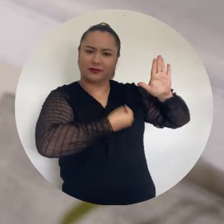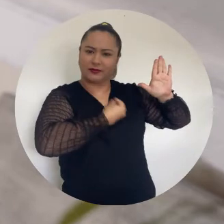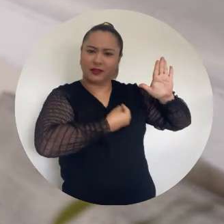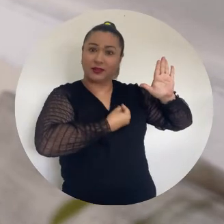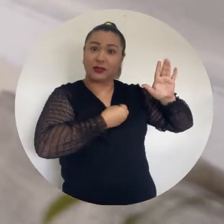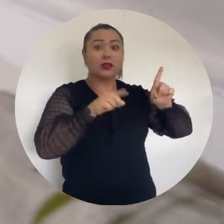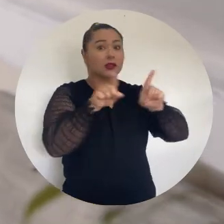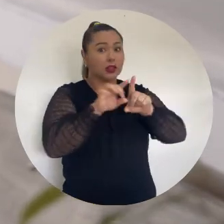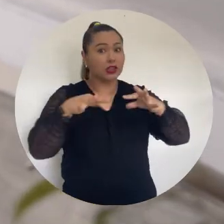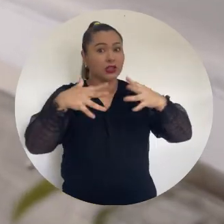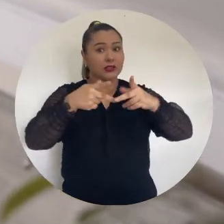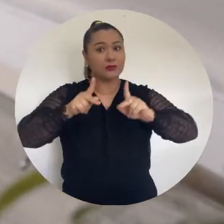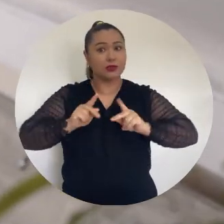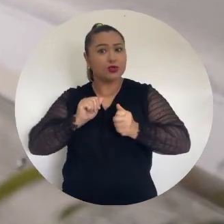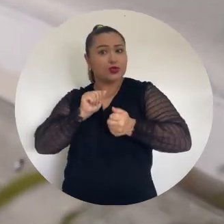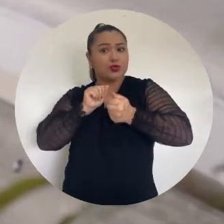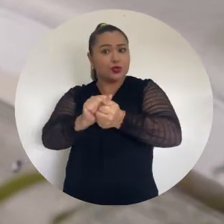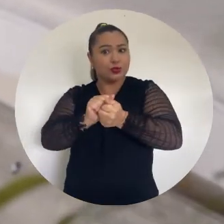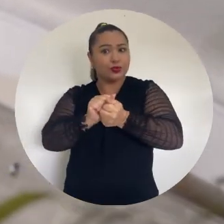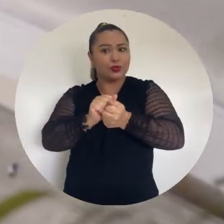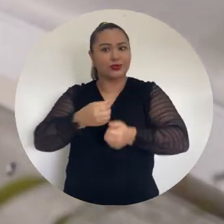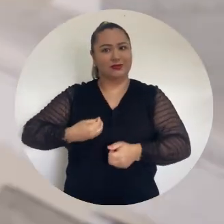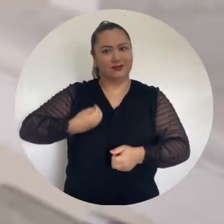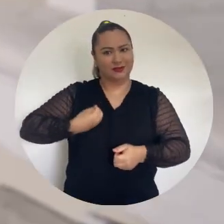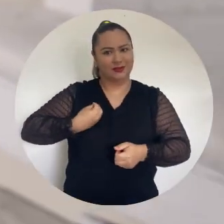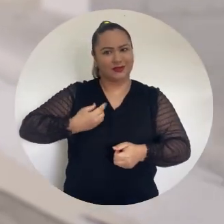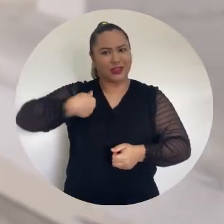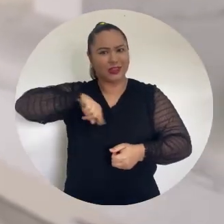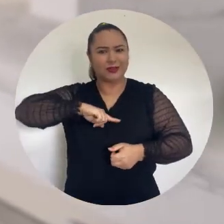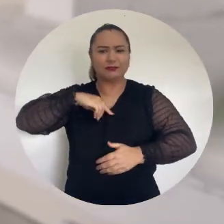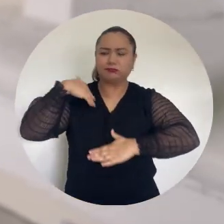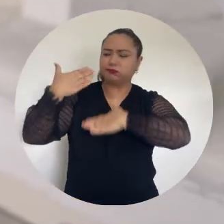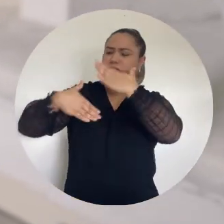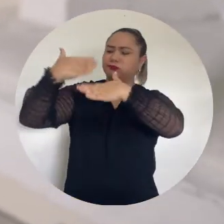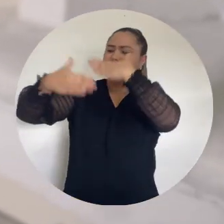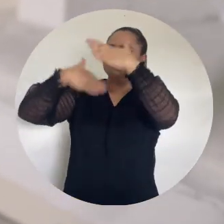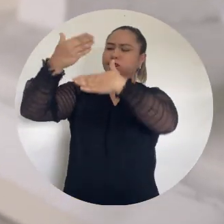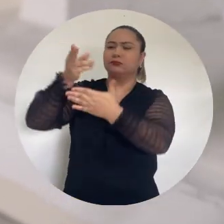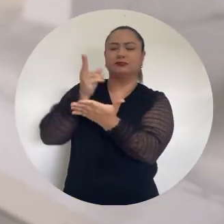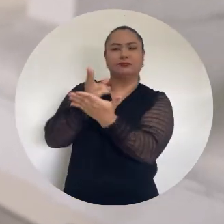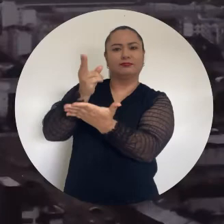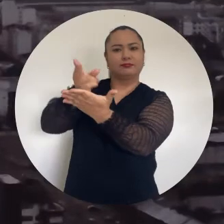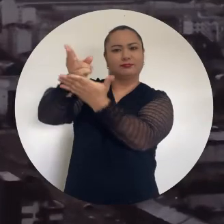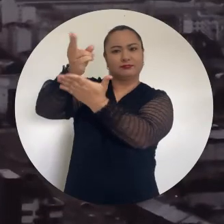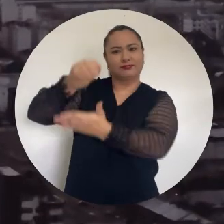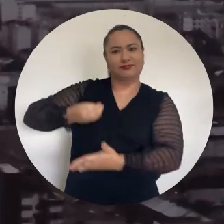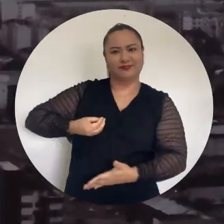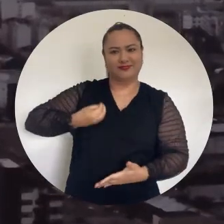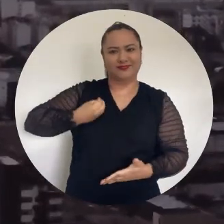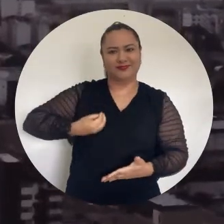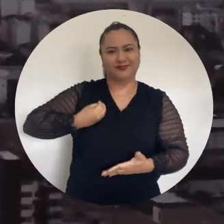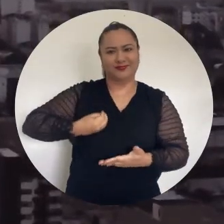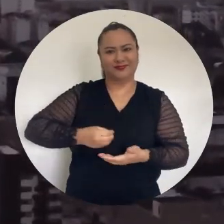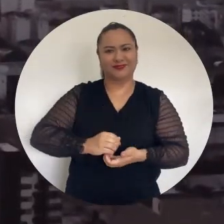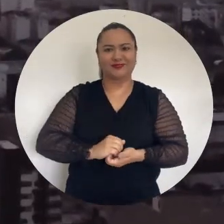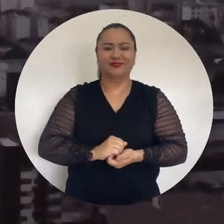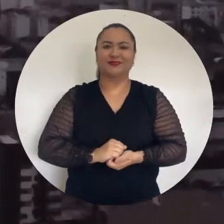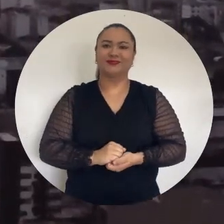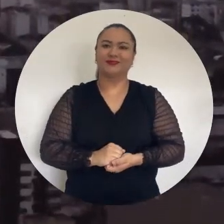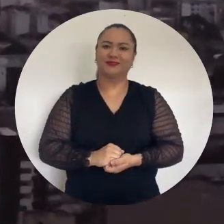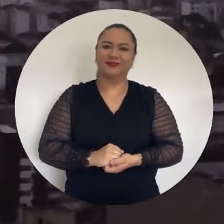E em todos aqueles que estão conosco nessa jornada. Que cada passo dado seja um aprendizado para a nossa vida. Que cada